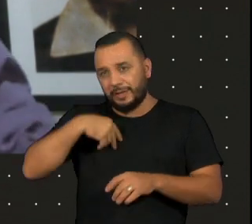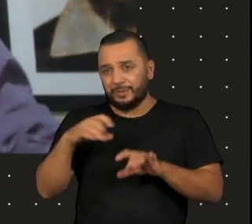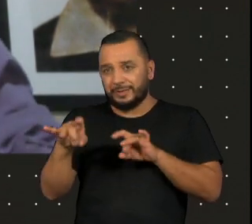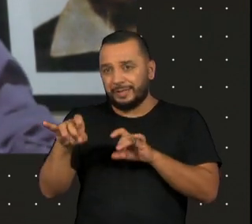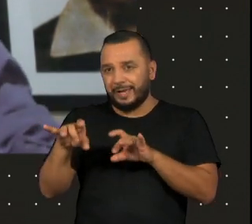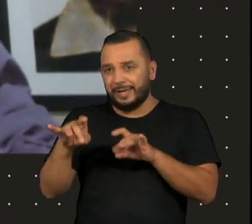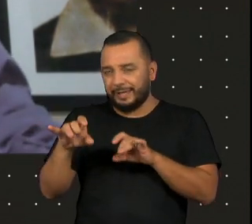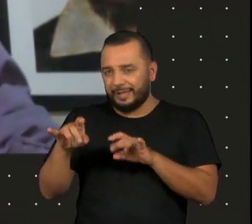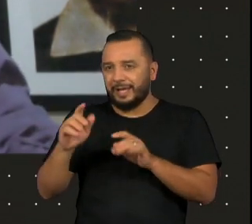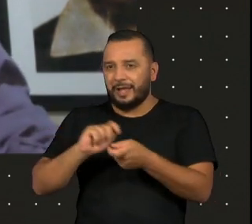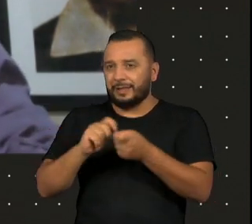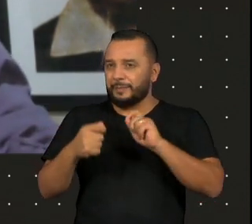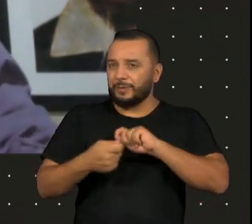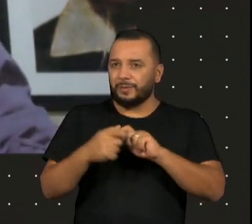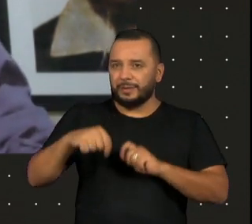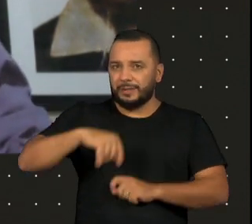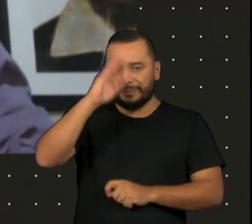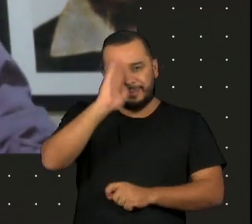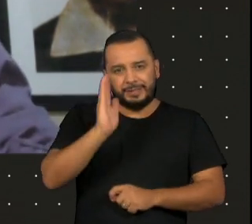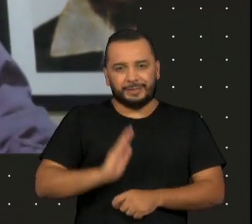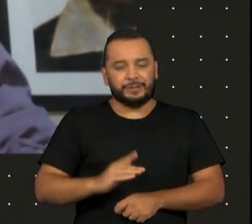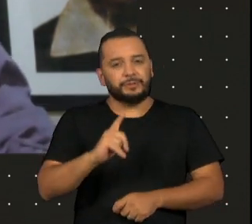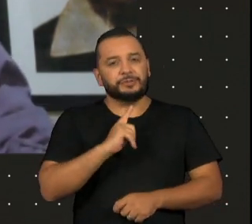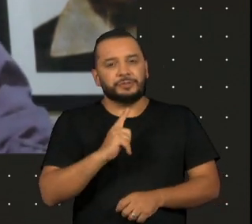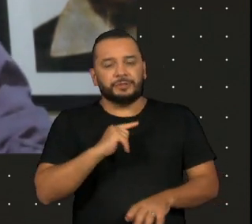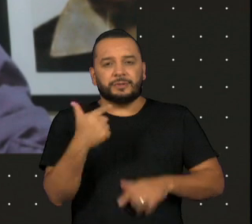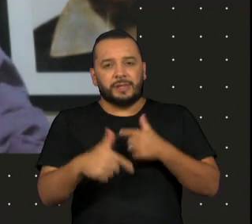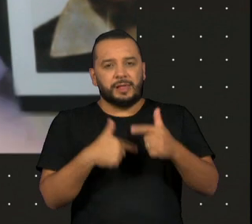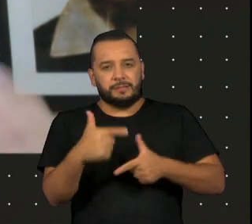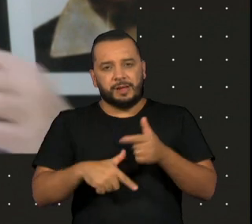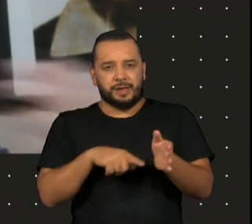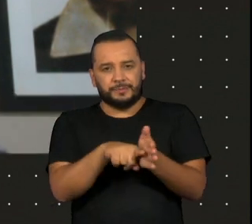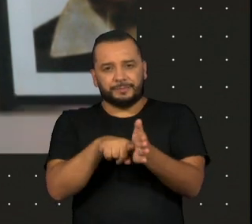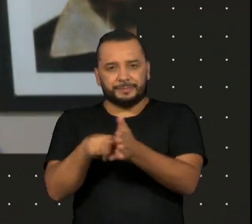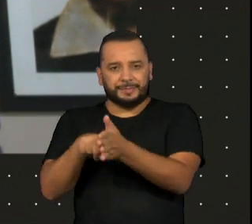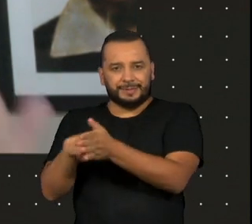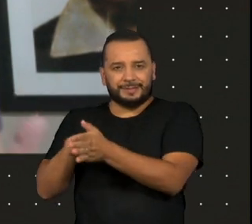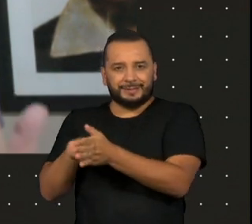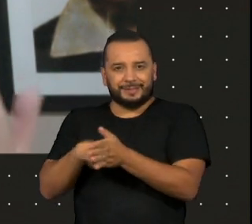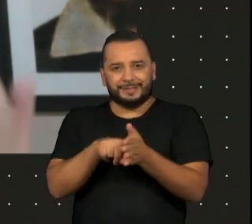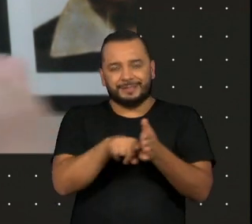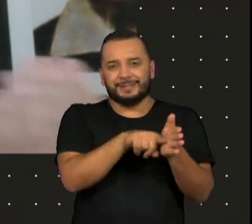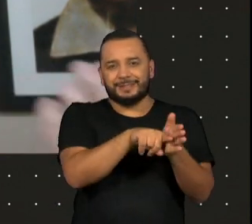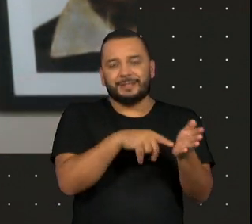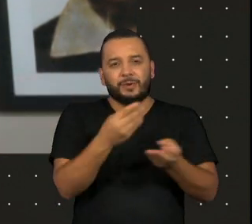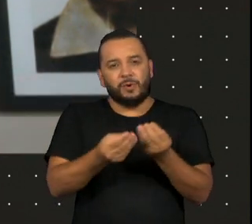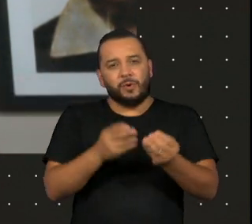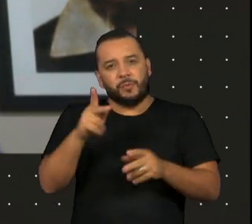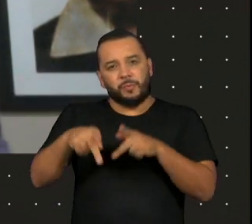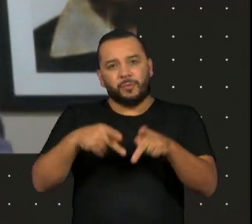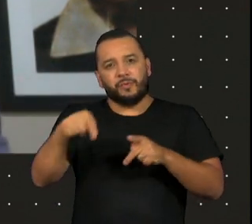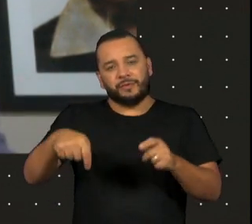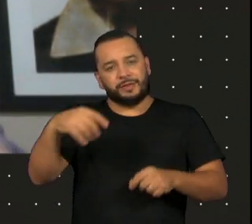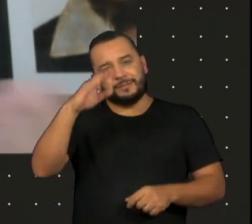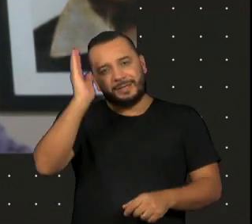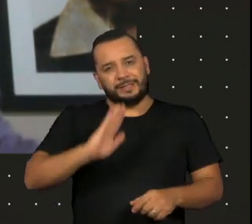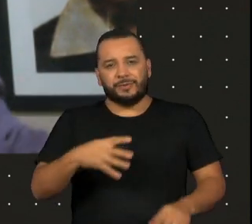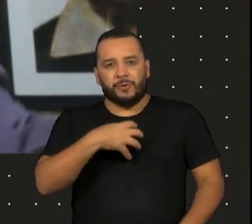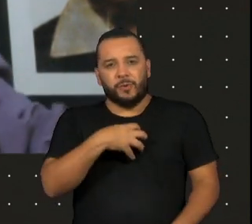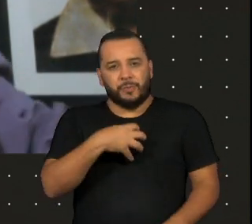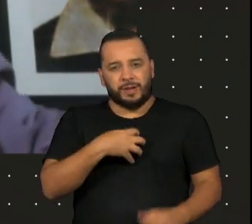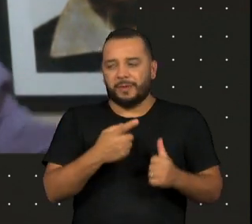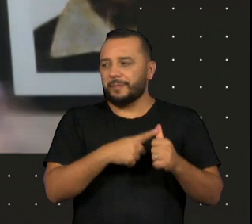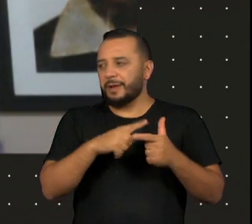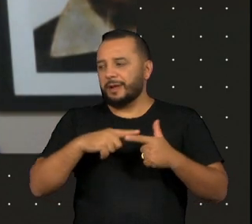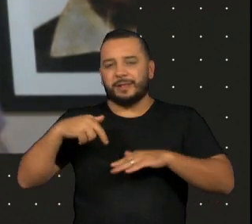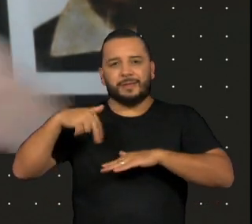brasileira. Então, gente tinha todo um trabalho de pesquisa, de forma, como que o brasileiro se comportava, como que andava, como é que